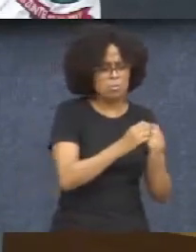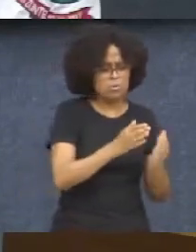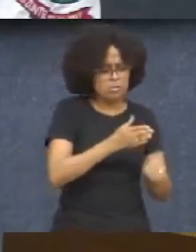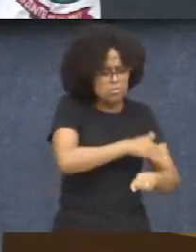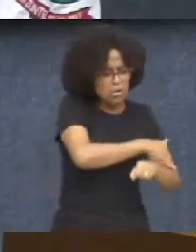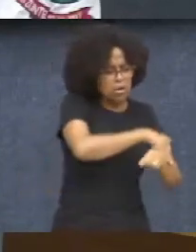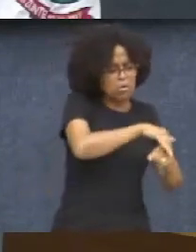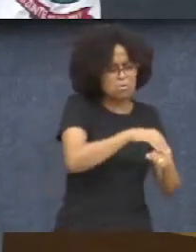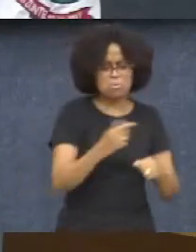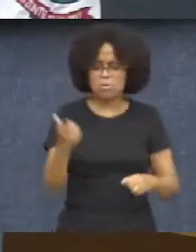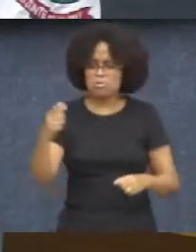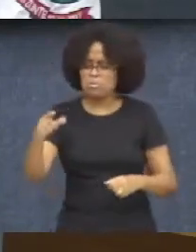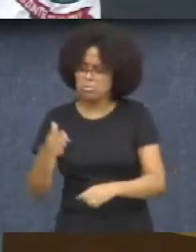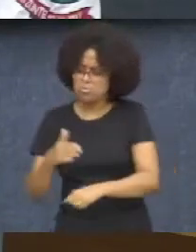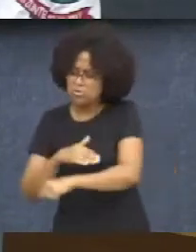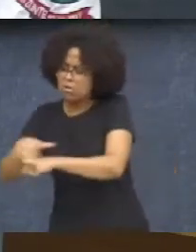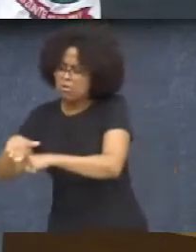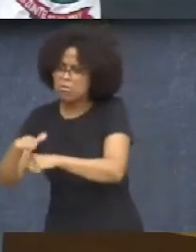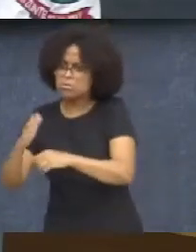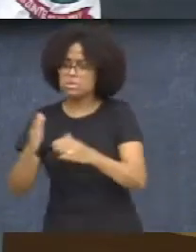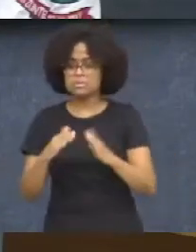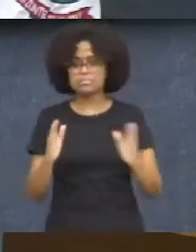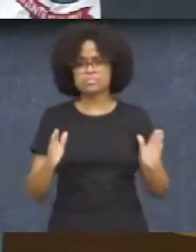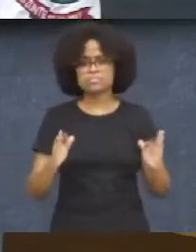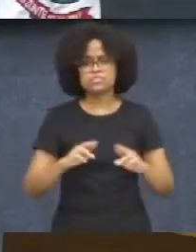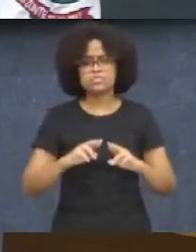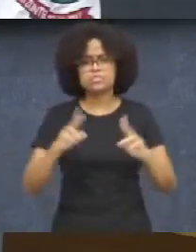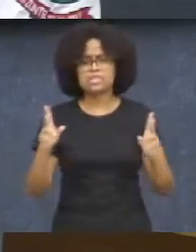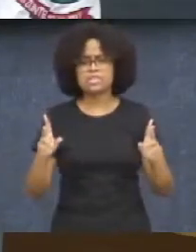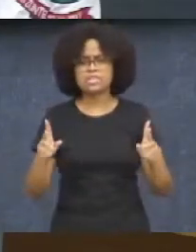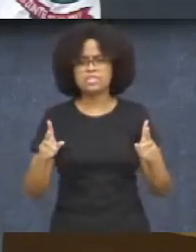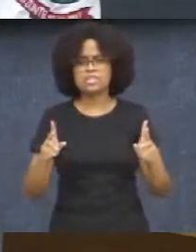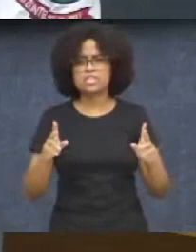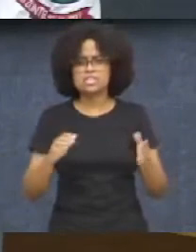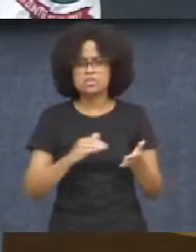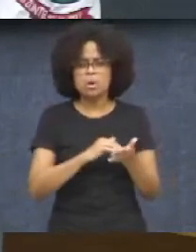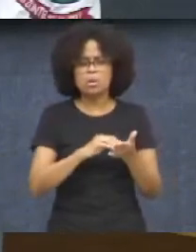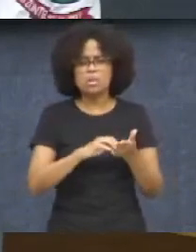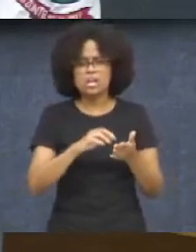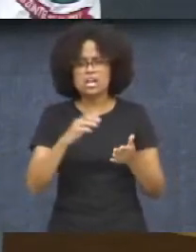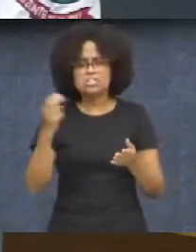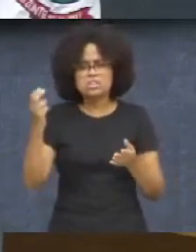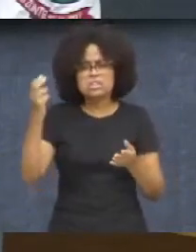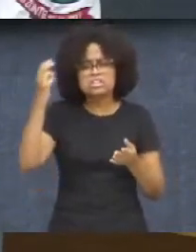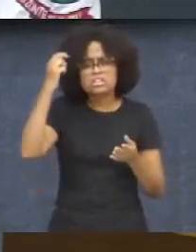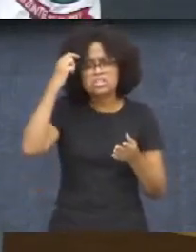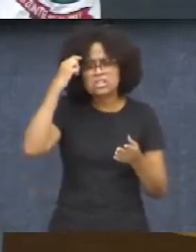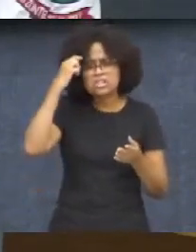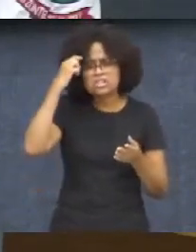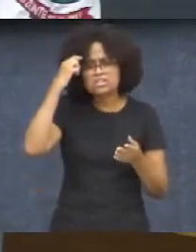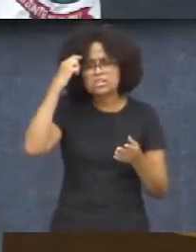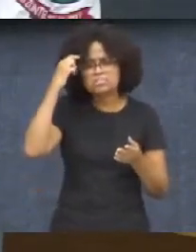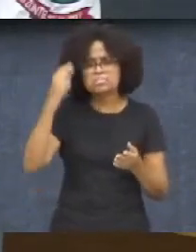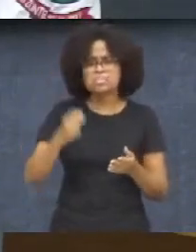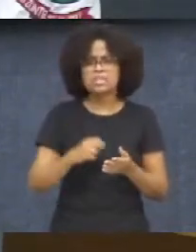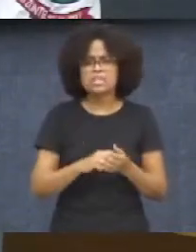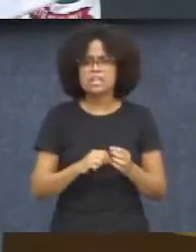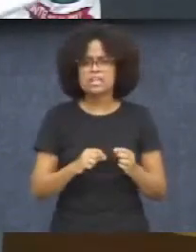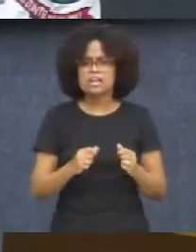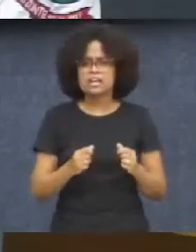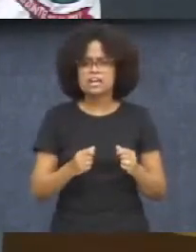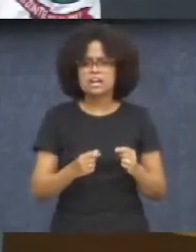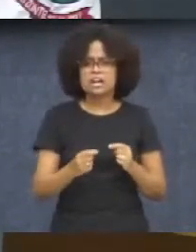atenderia uma região. Se você tem uma bilhetagem inteligente, você consegue fazer essa gestão da tarifa